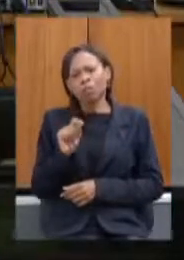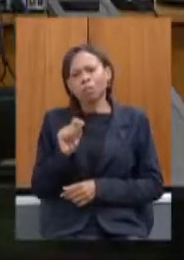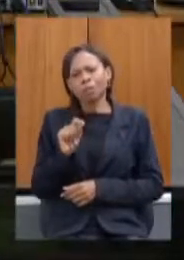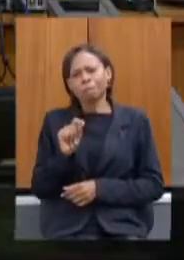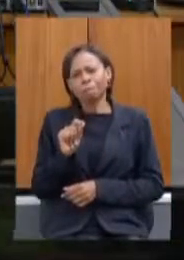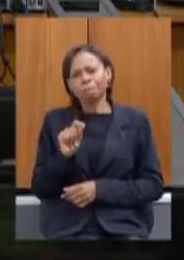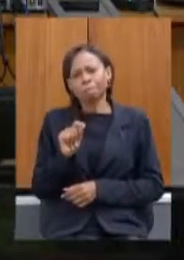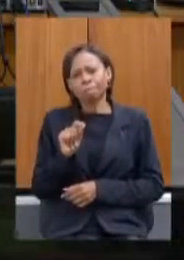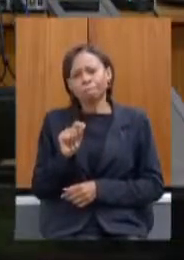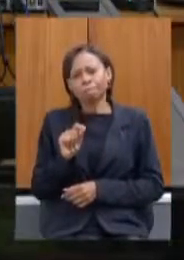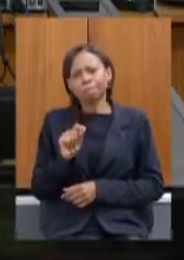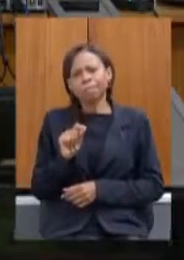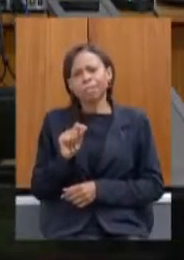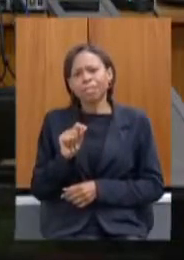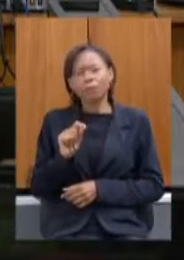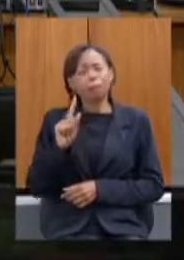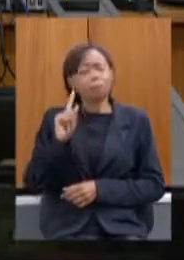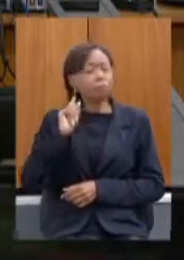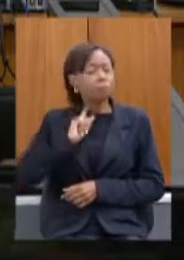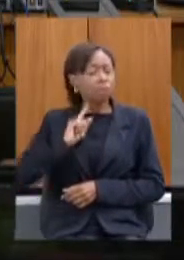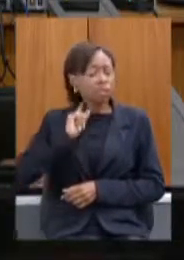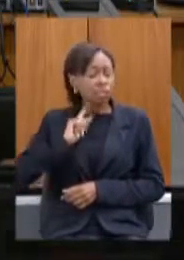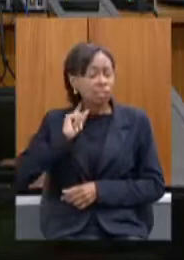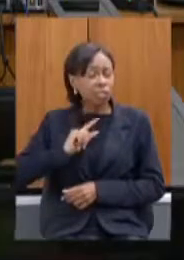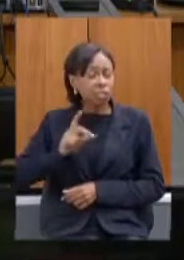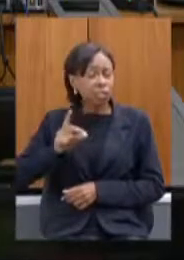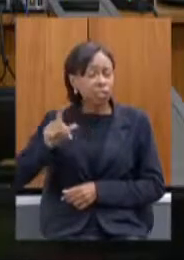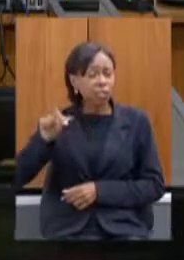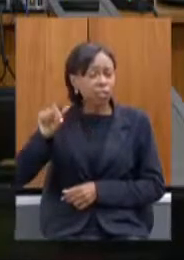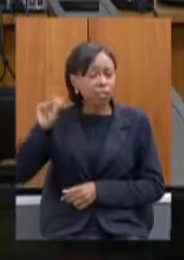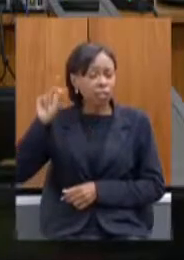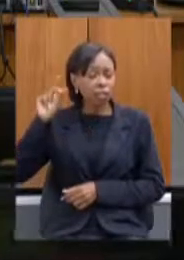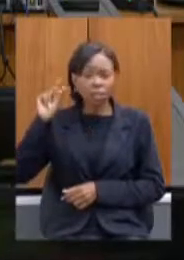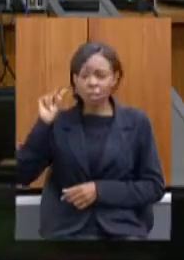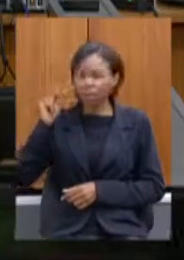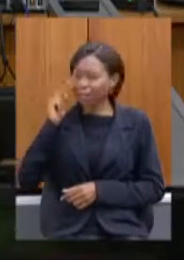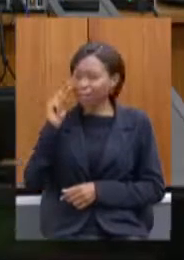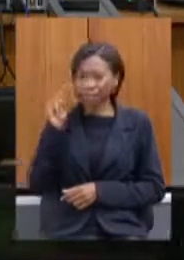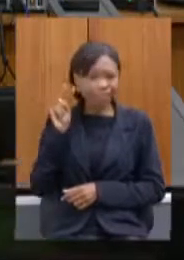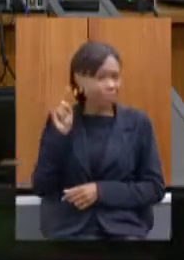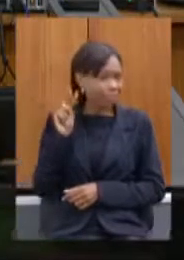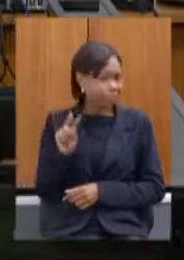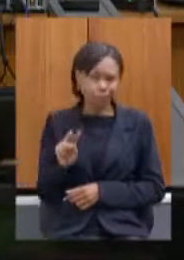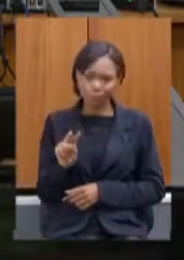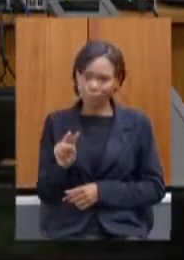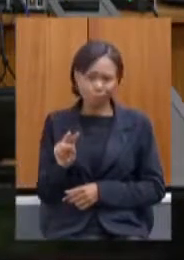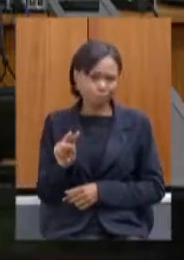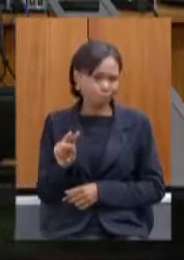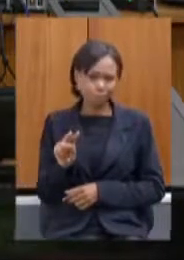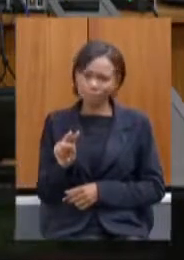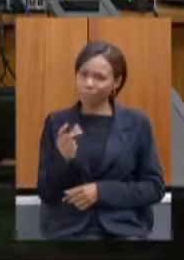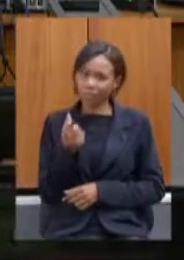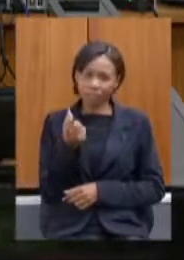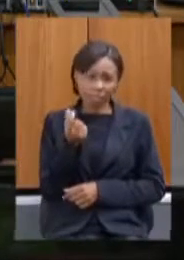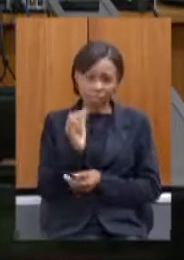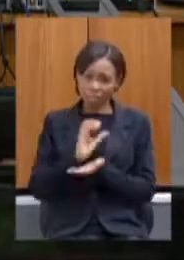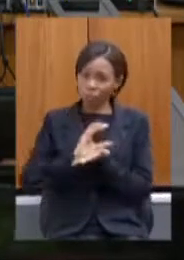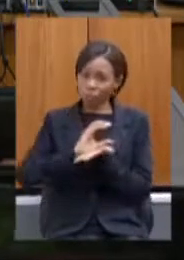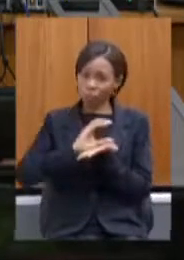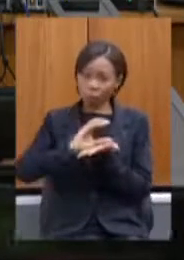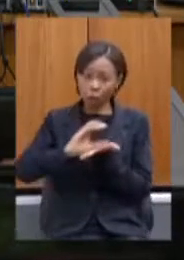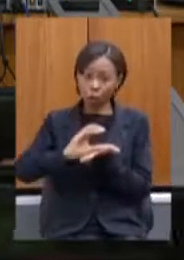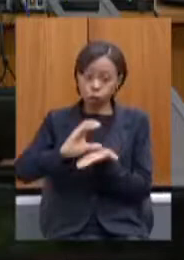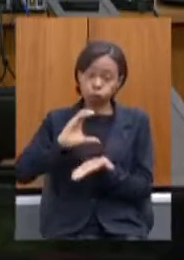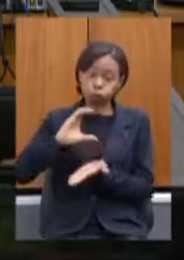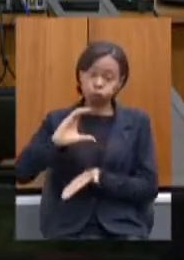muito Minas não vê e eu tenho certeza que não verá investimentos tão vultuosos